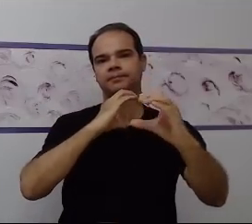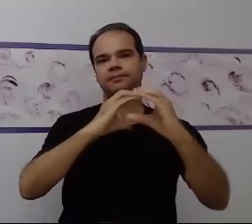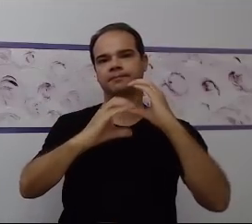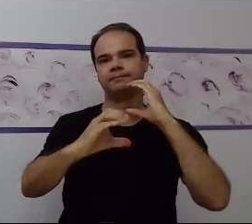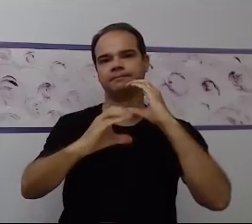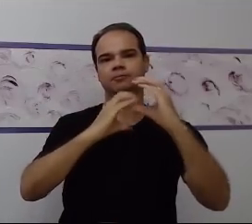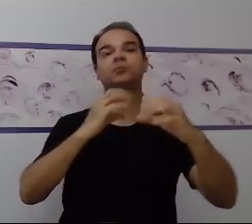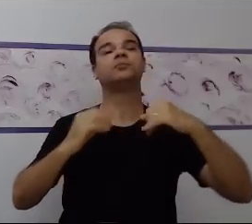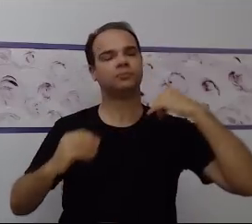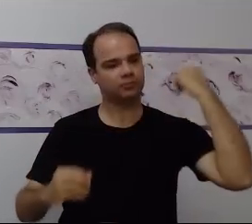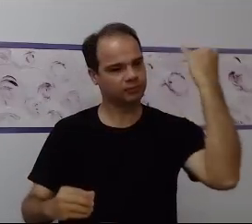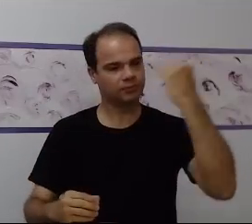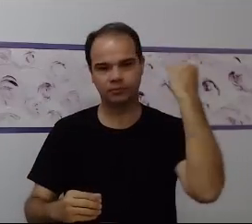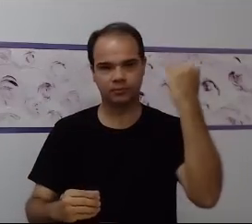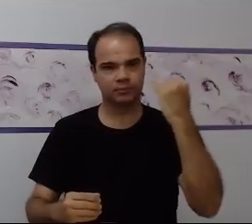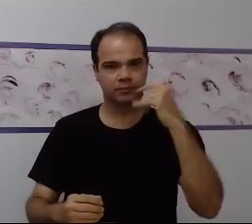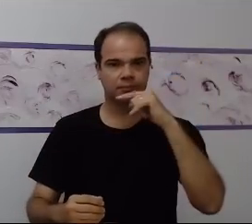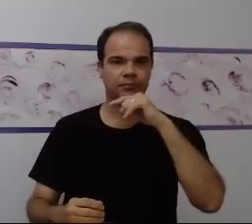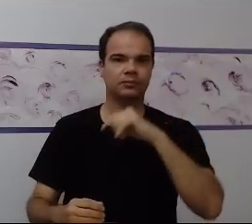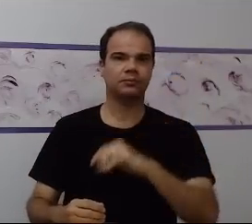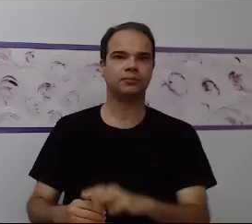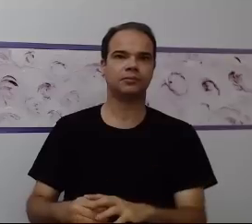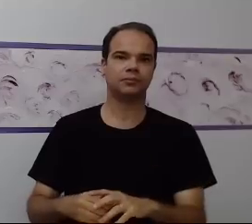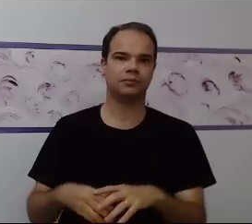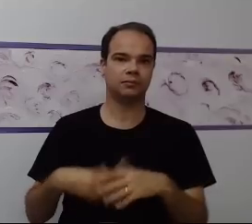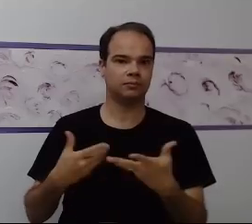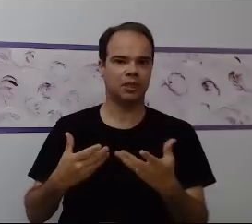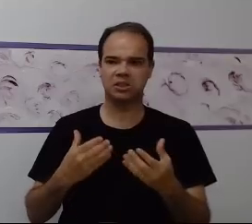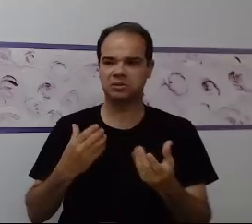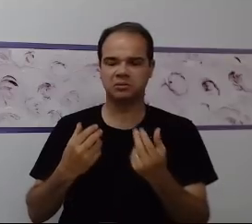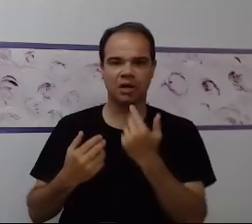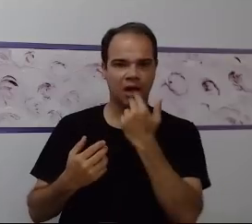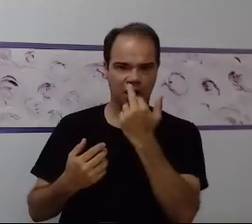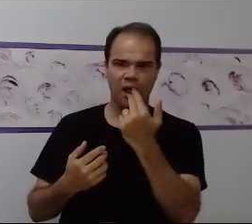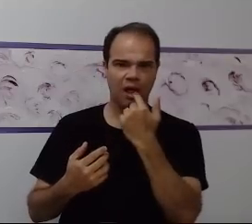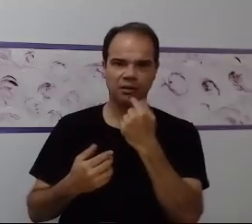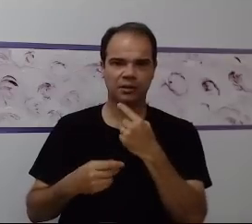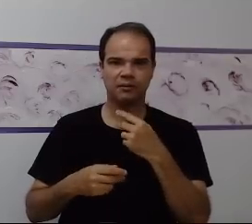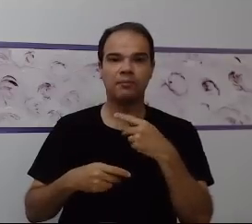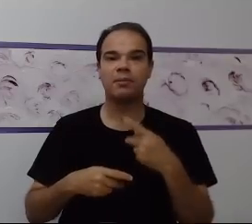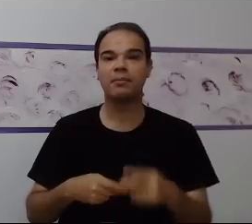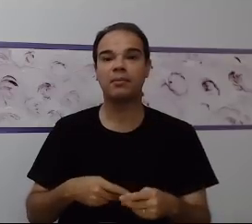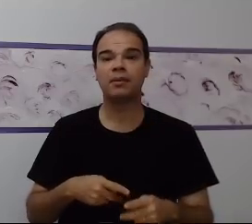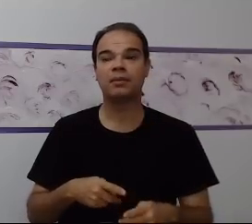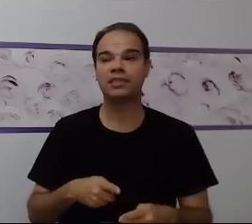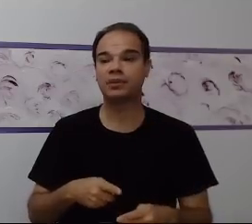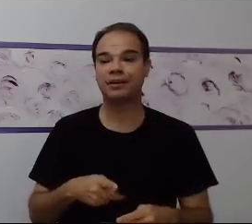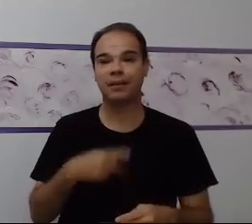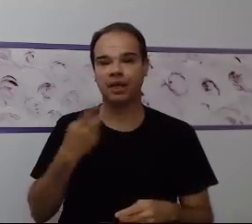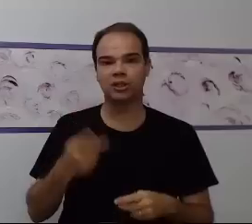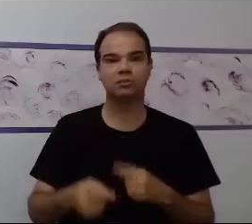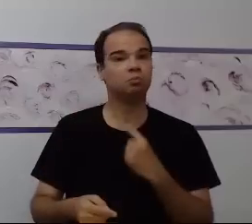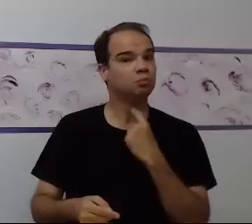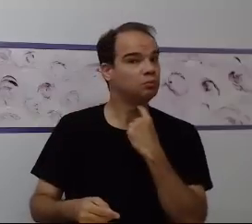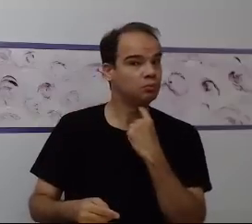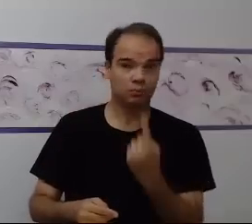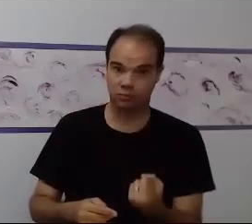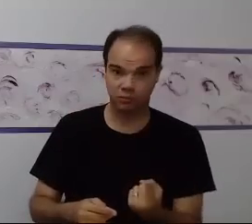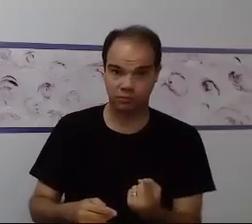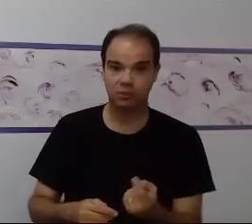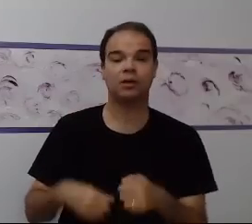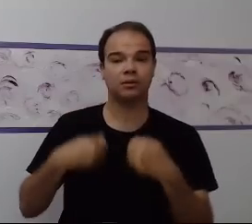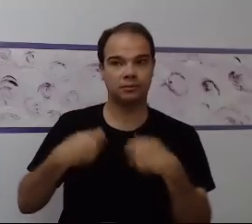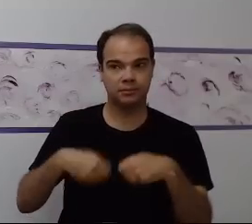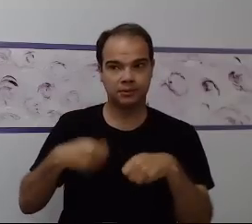precisa ter uma maneira de se expressar. Se não tem a linguagem ainda, aquisição da linguagem verbal desenvolvida, a gente